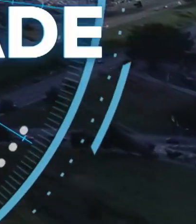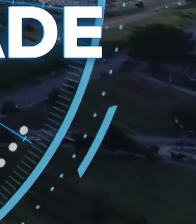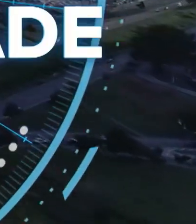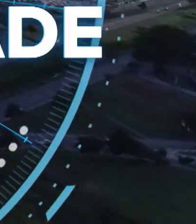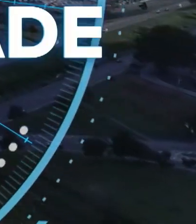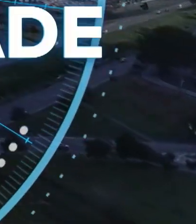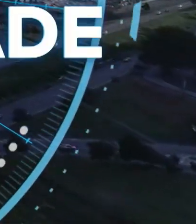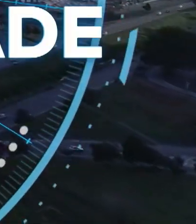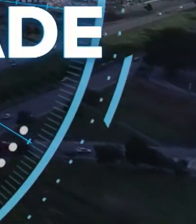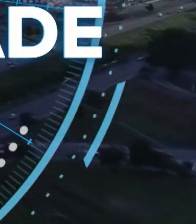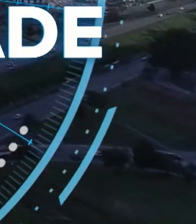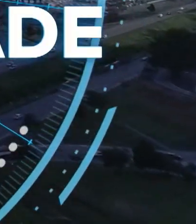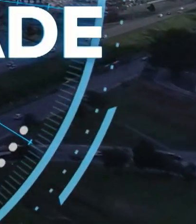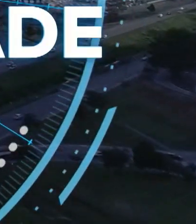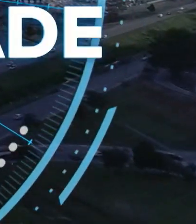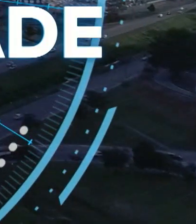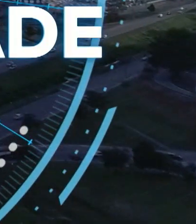Se inscreva no